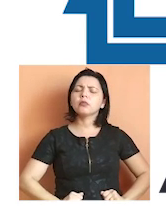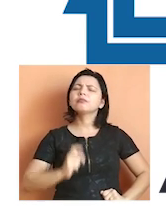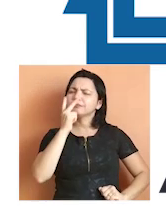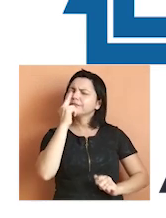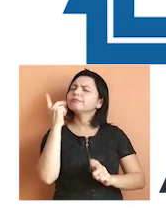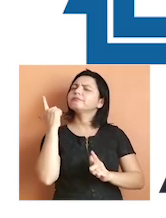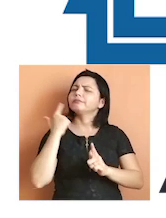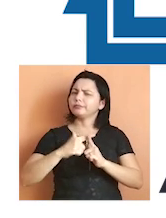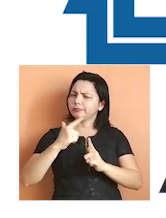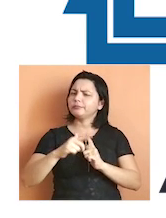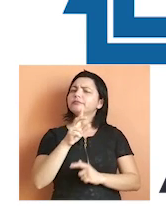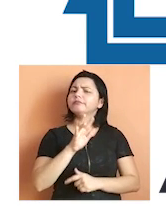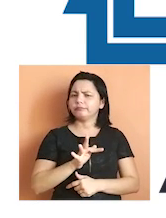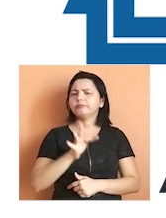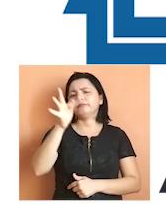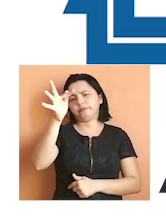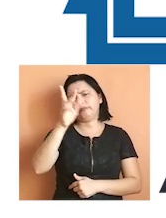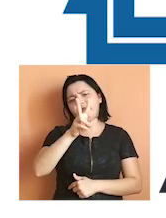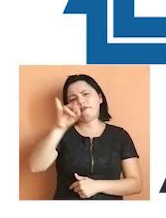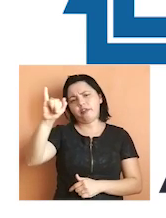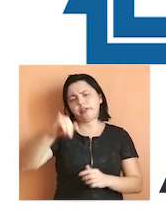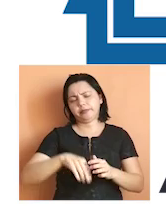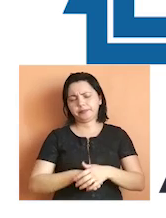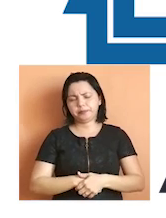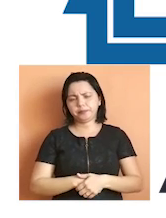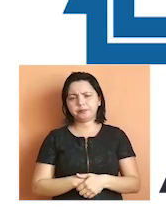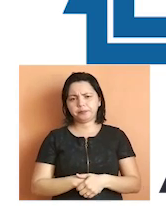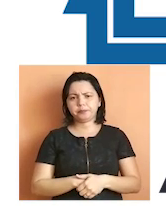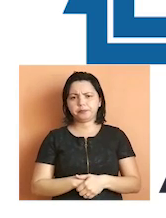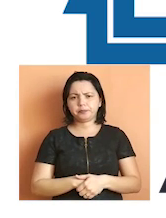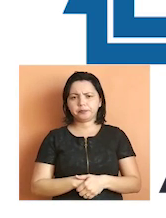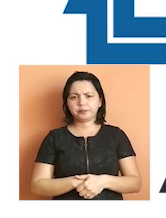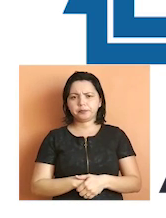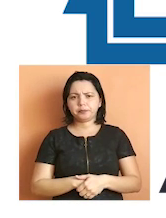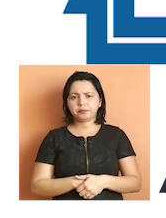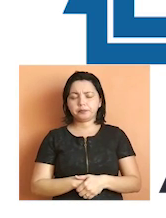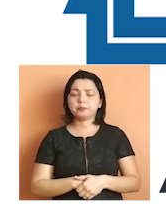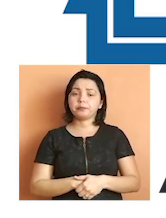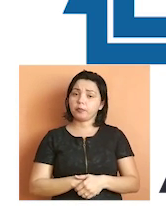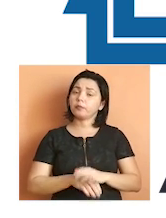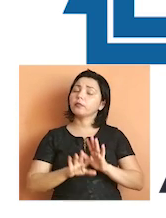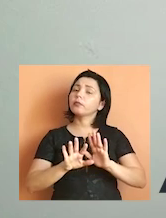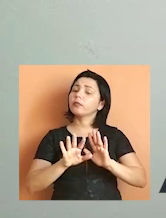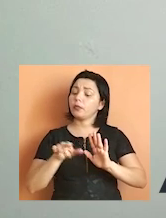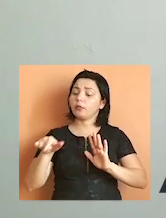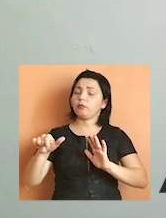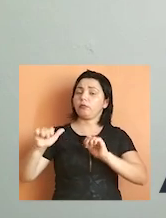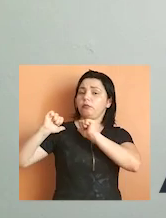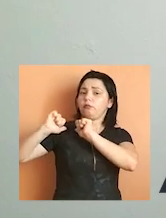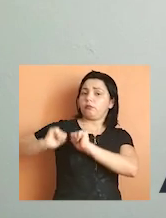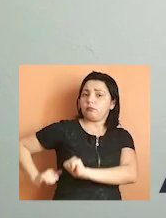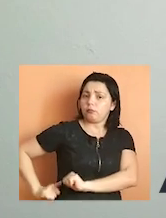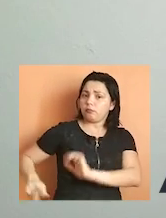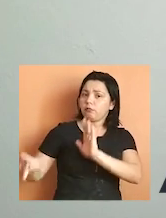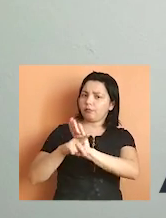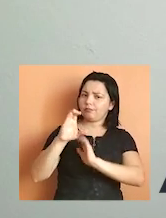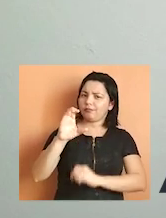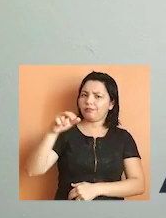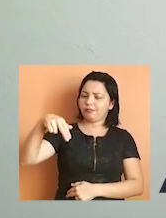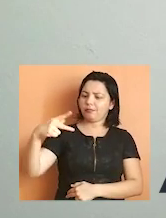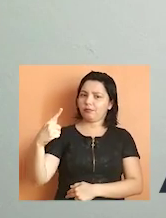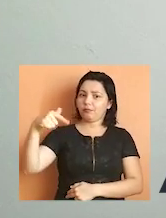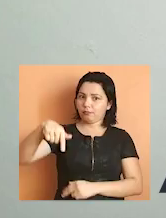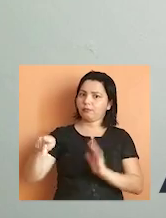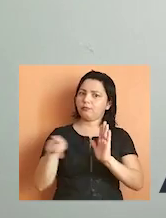acarretará em danos cruéis para o desenvolvimento intelectual da sociedade. Fecha aspas. Lembrando que as bolsas do